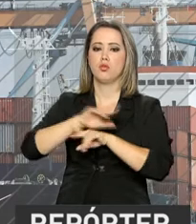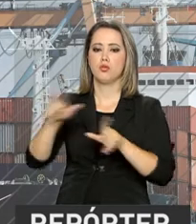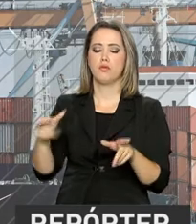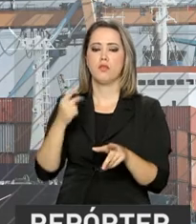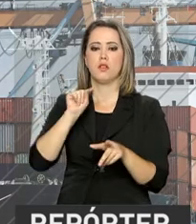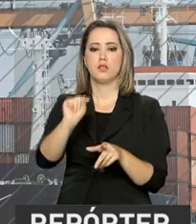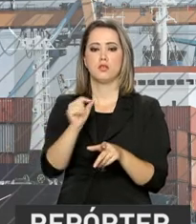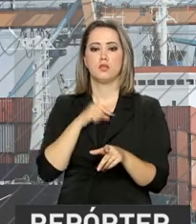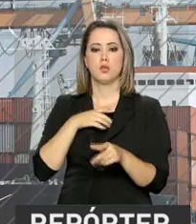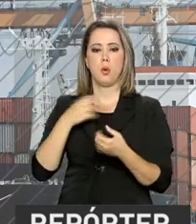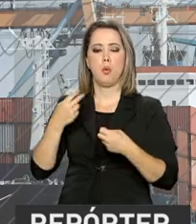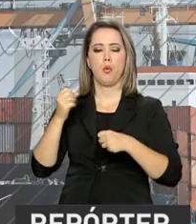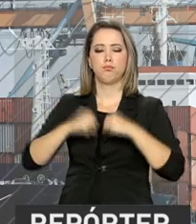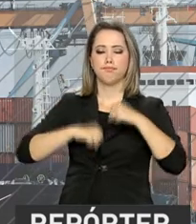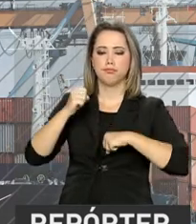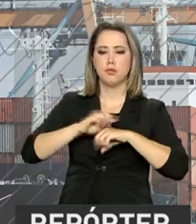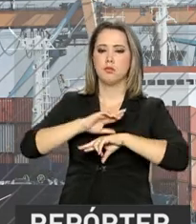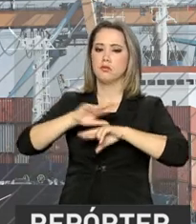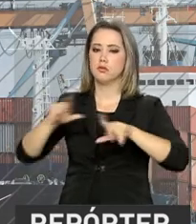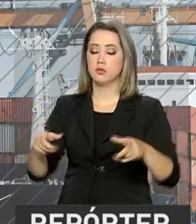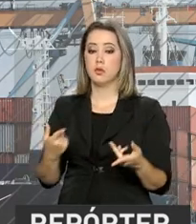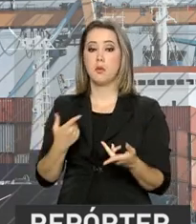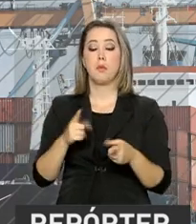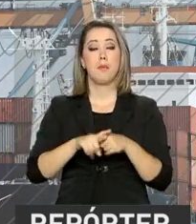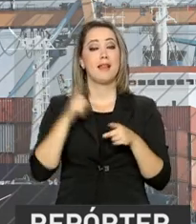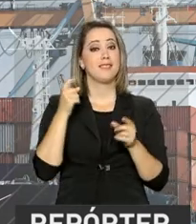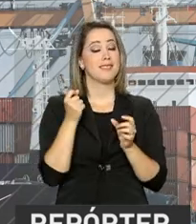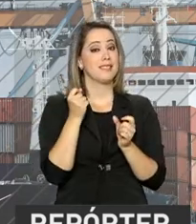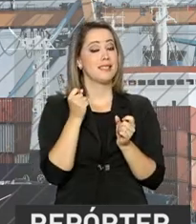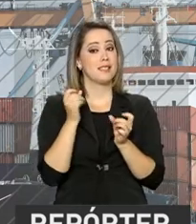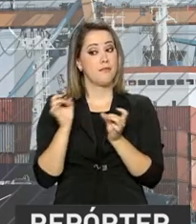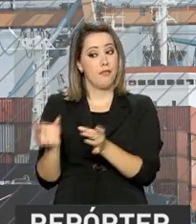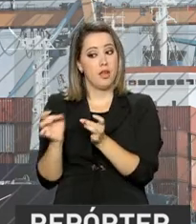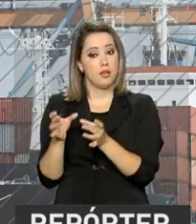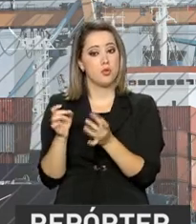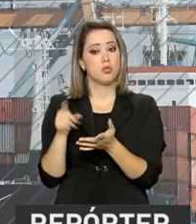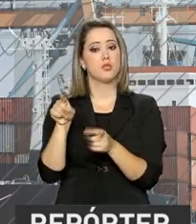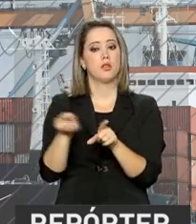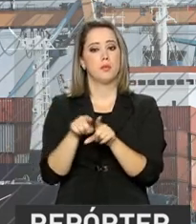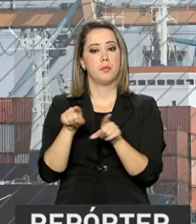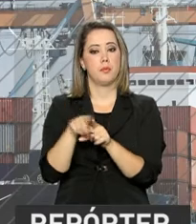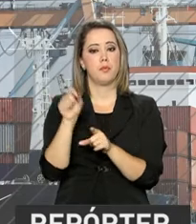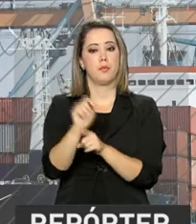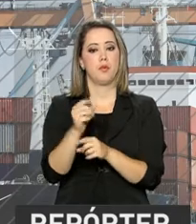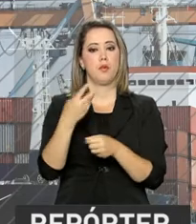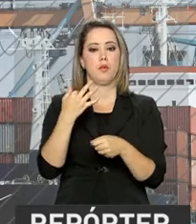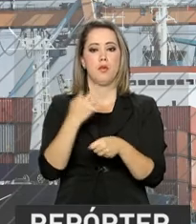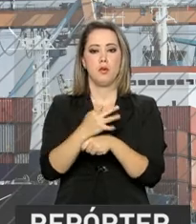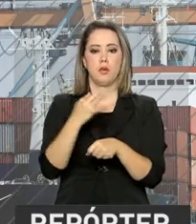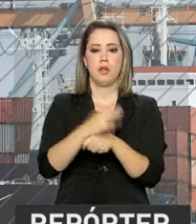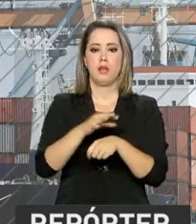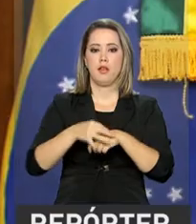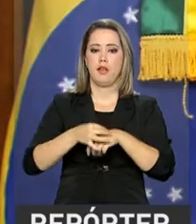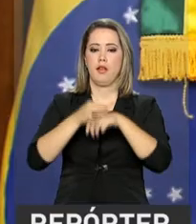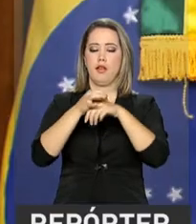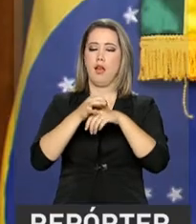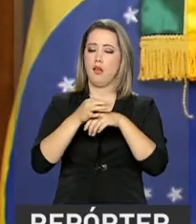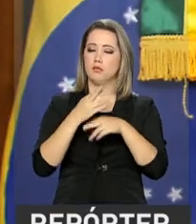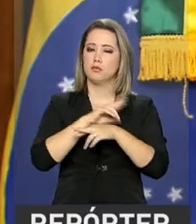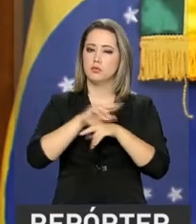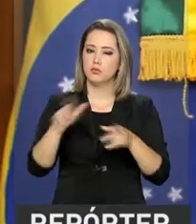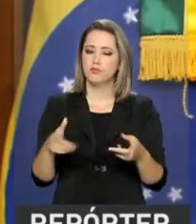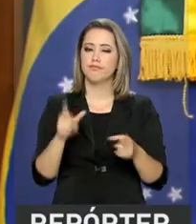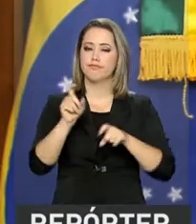além de máquinas e equipamentos. E exporta minérios, carnes, couro e produtos agrícolas. Nós